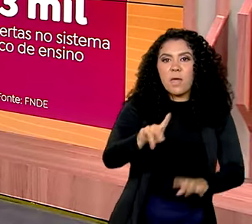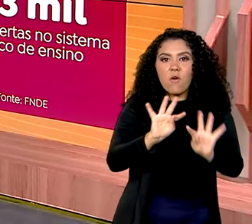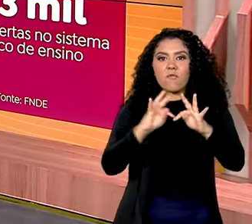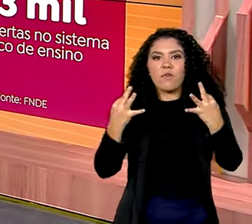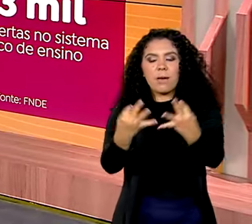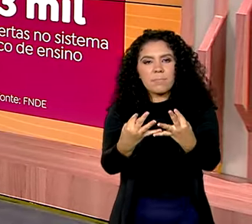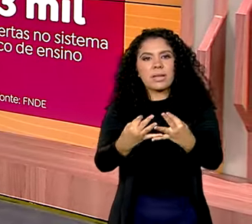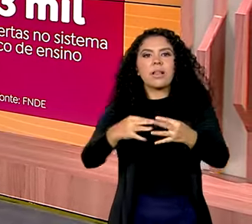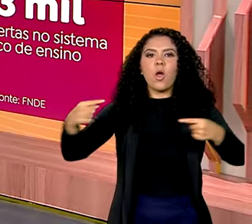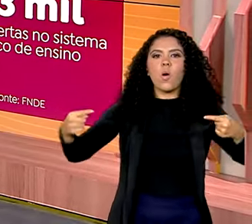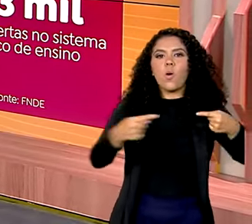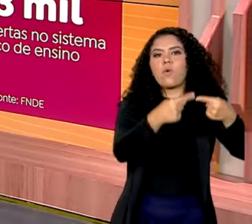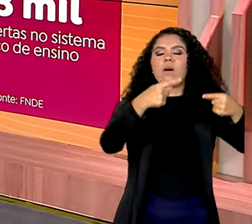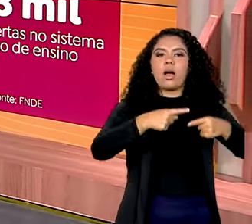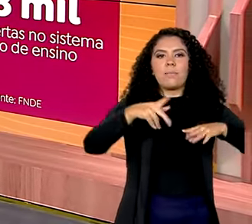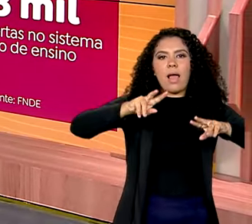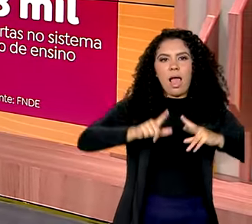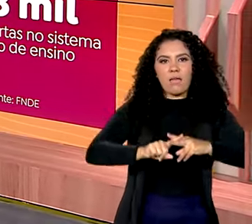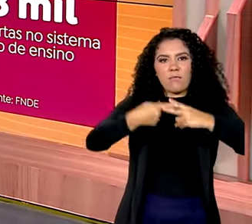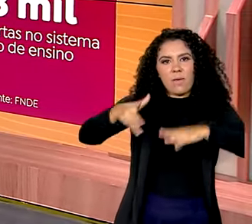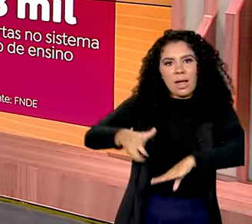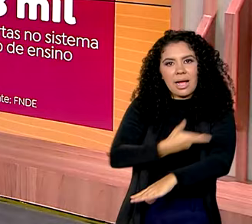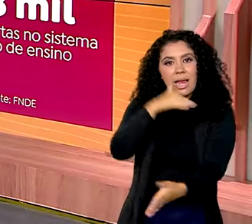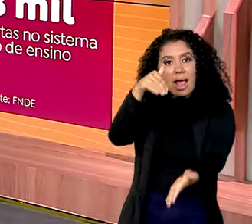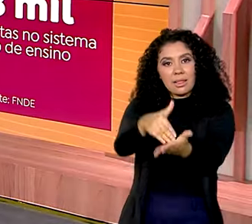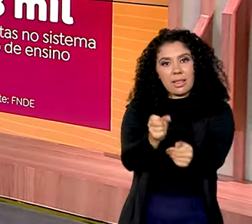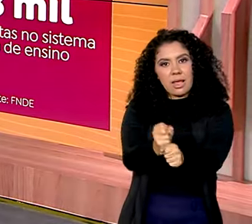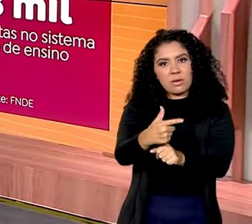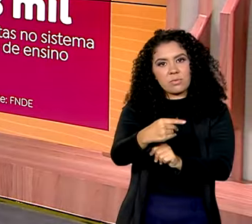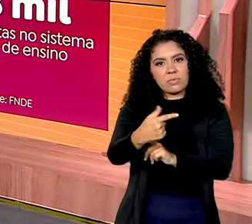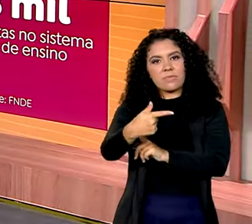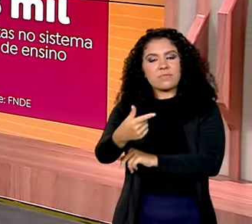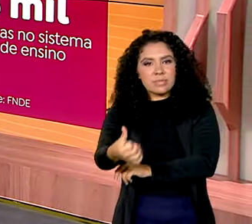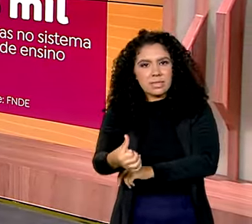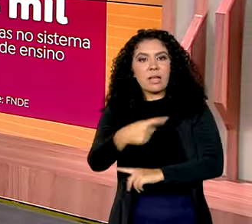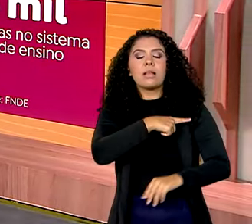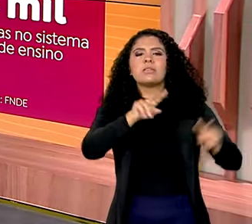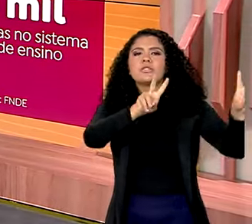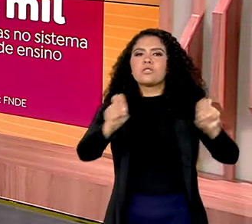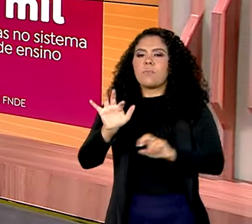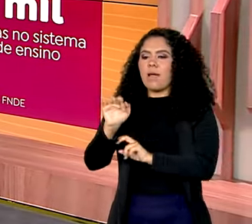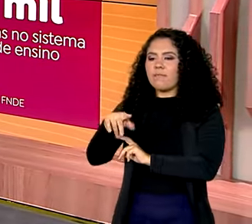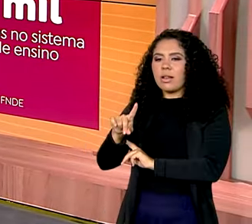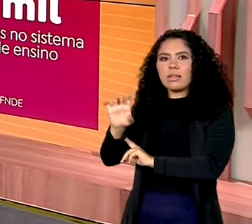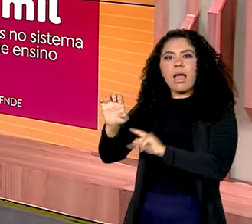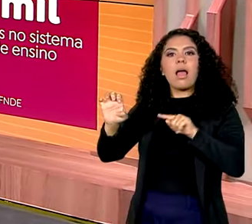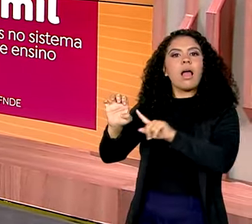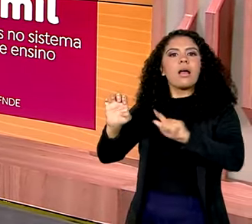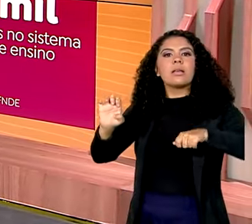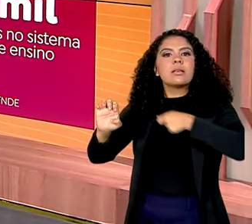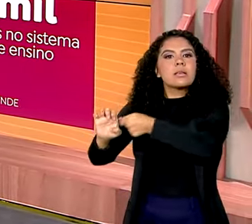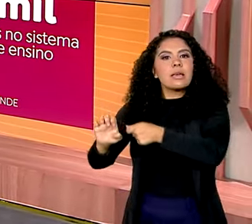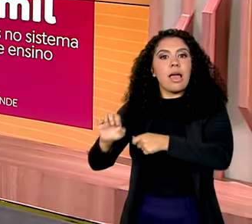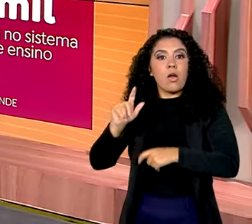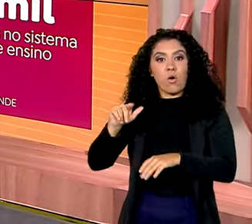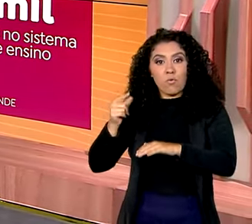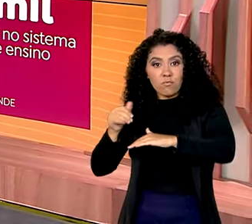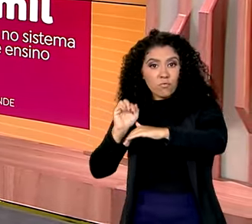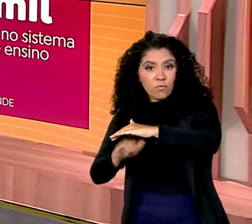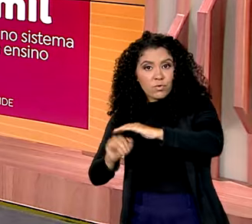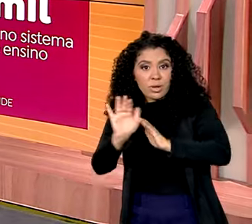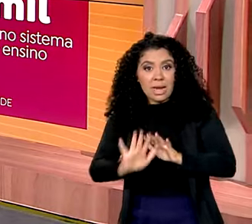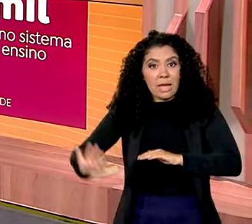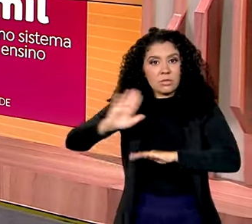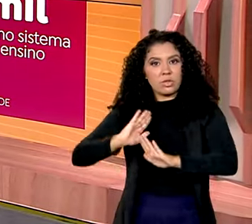na reforma agrária até 2026. E o FNDE, o Fundo Nacional de Desenvolvimento da Educação, divulgou